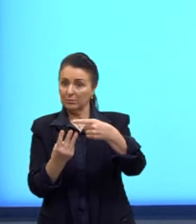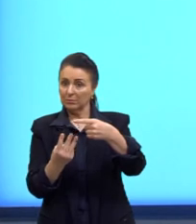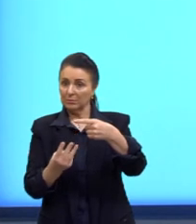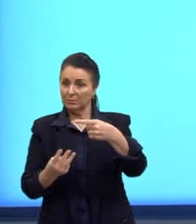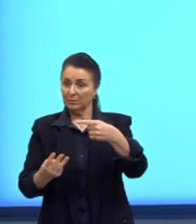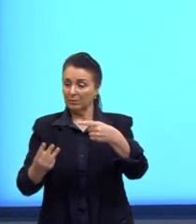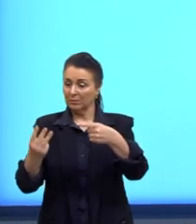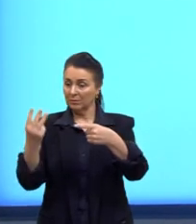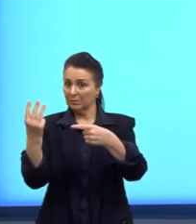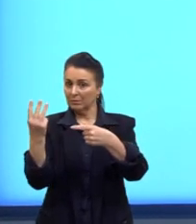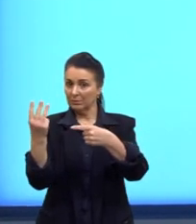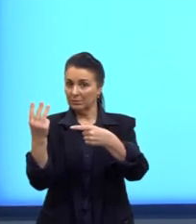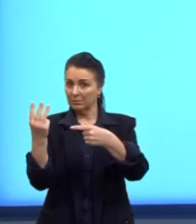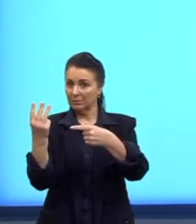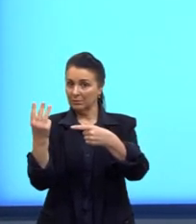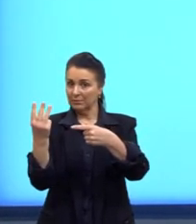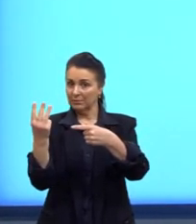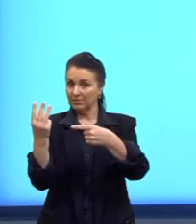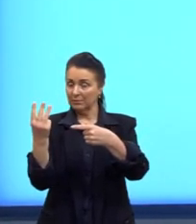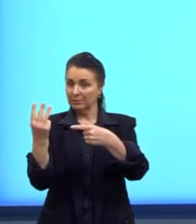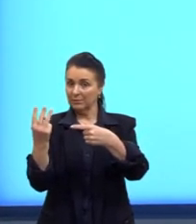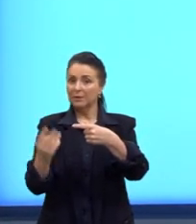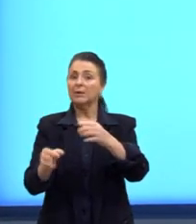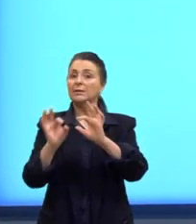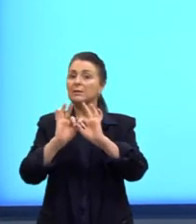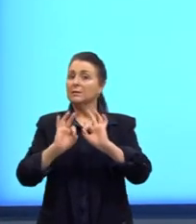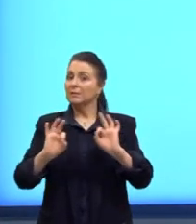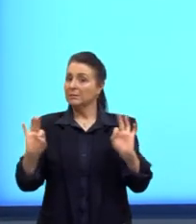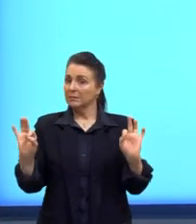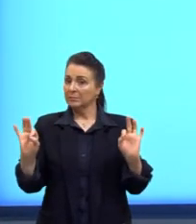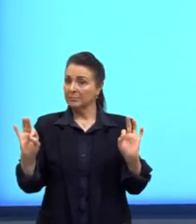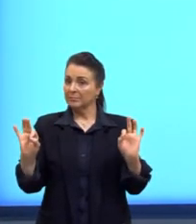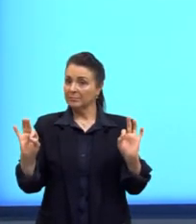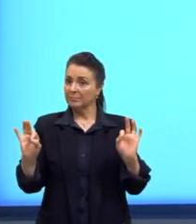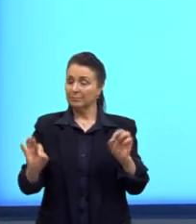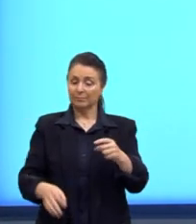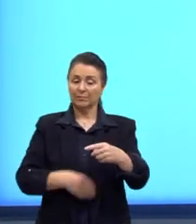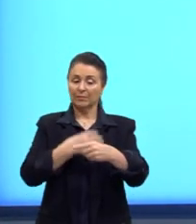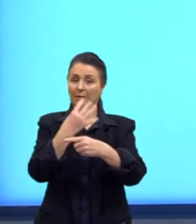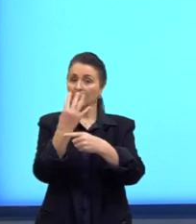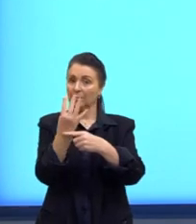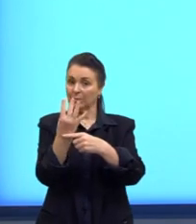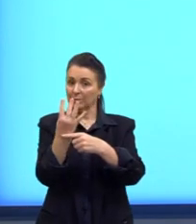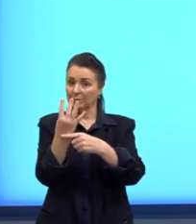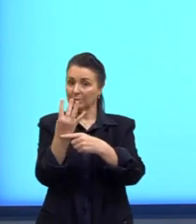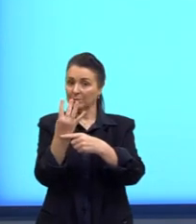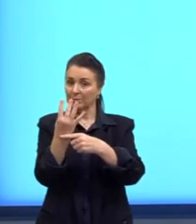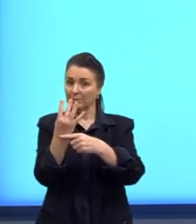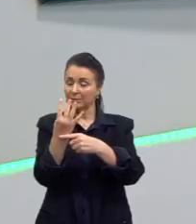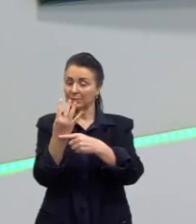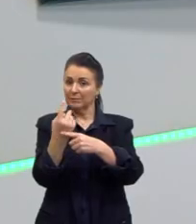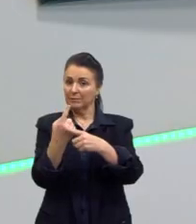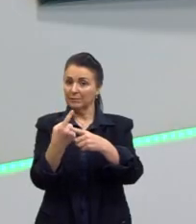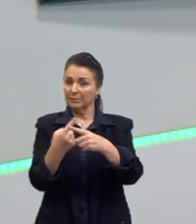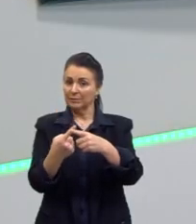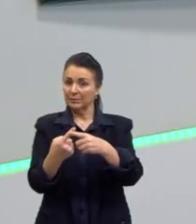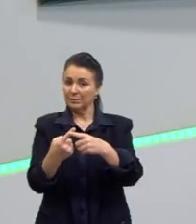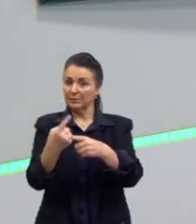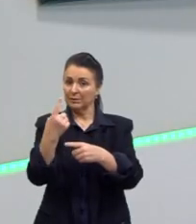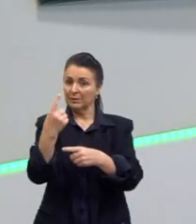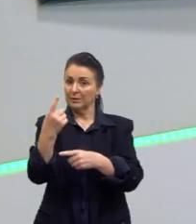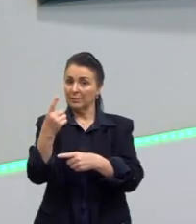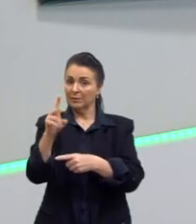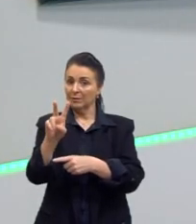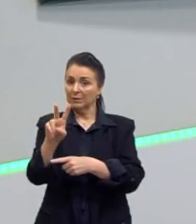denominador também é 3. Simplificamos então, resta apenas o 4 vezes 125,